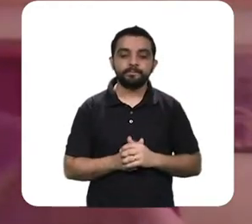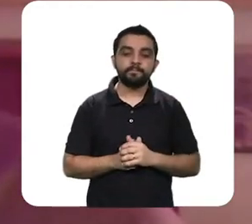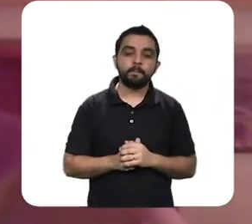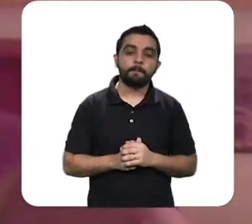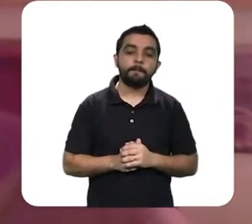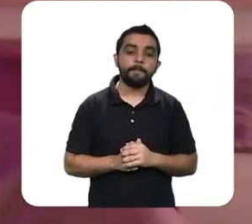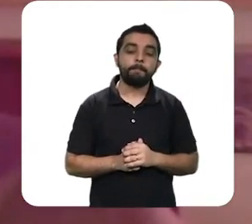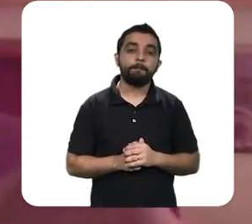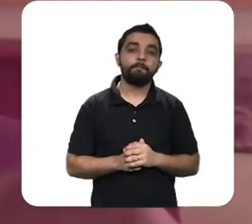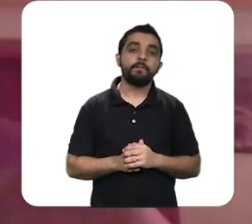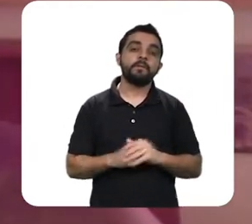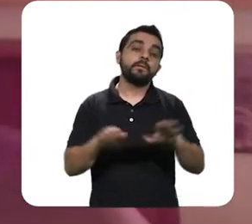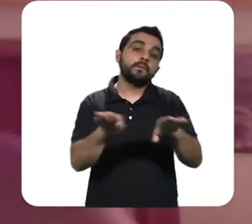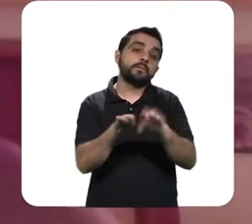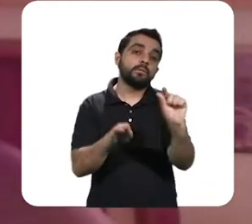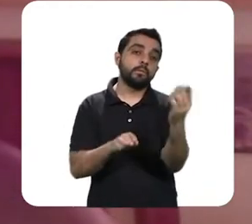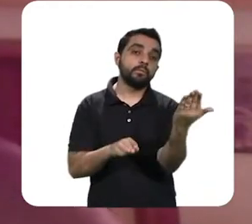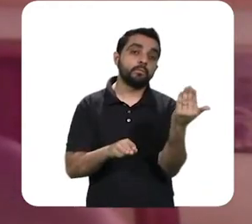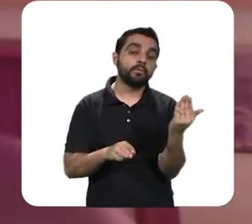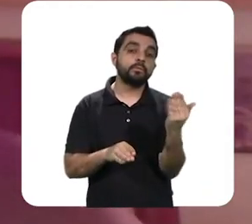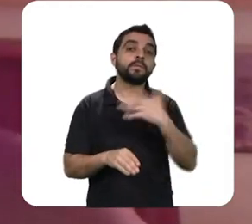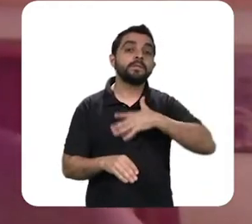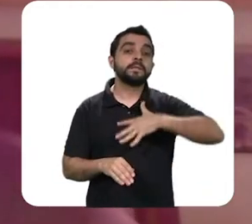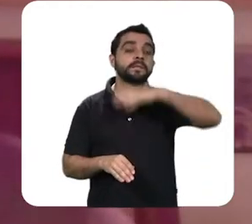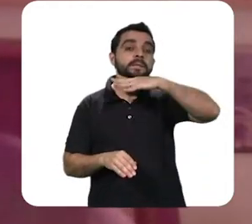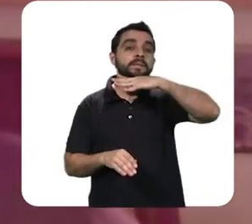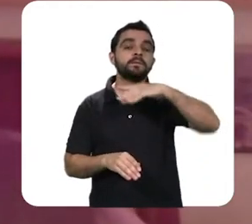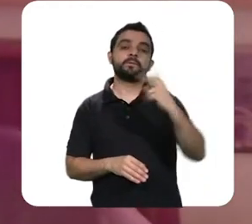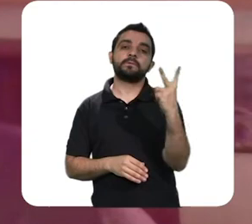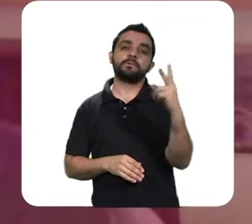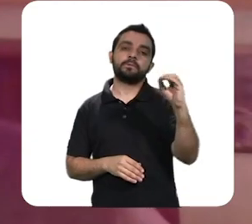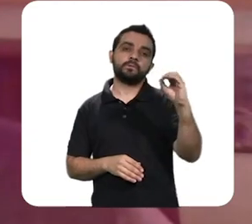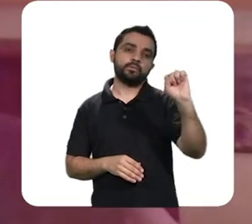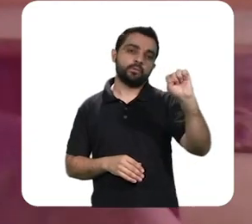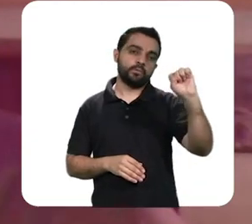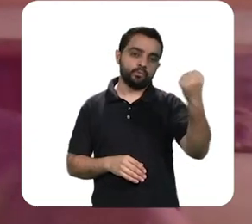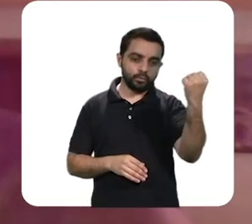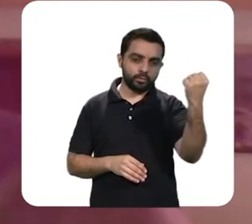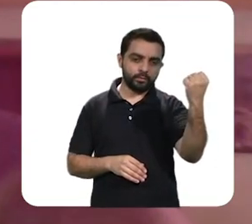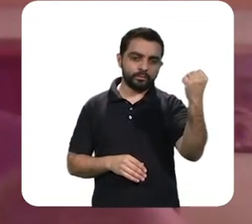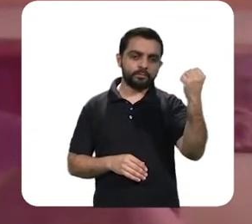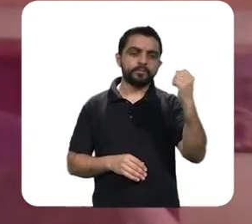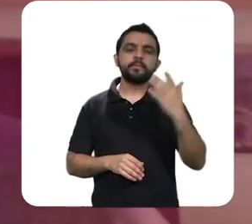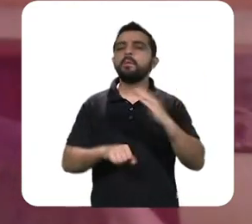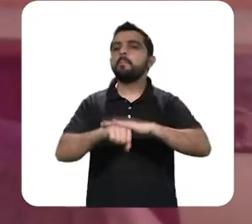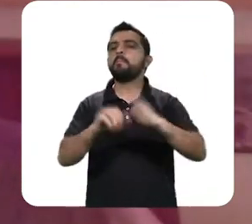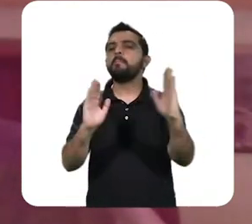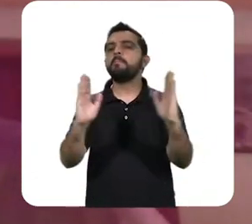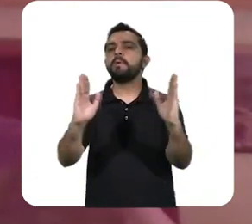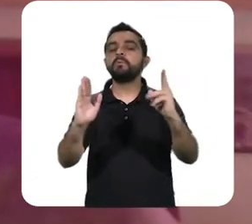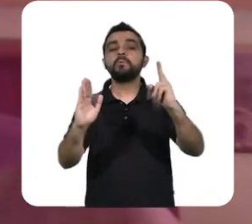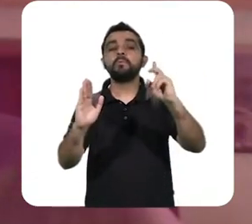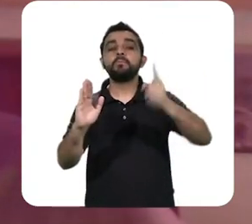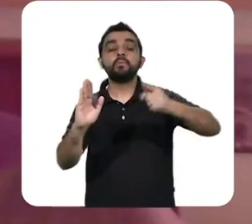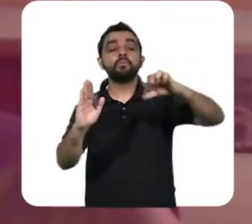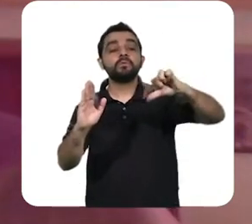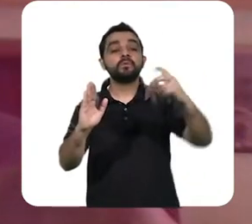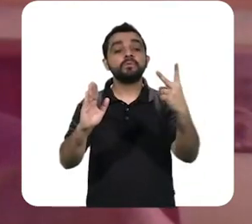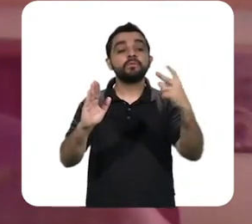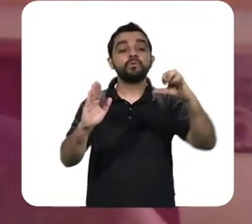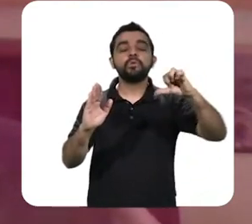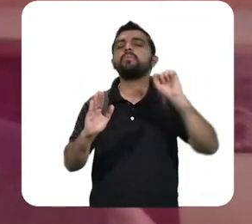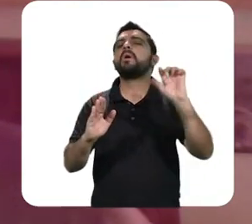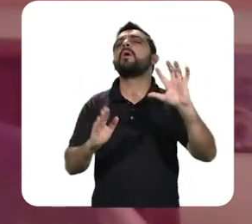1929 e mais recente, a crise de 2008. O aconteceu na crise de 1929?